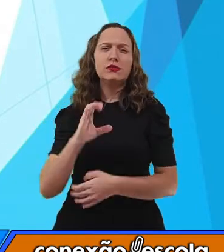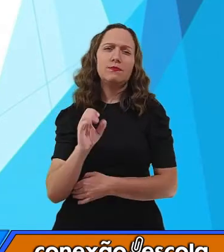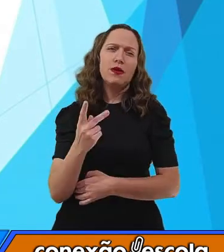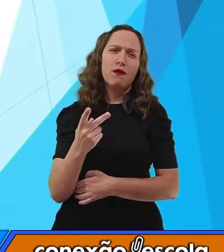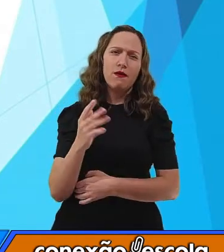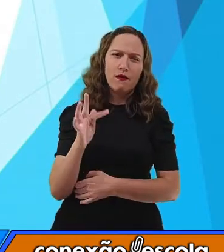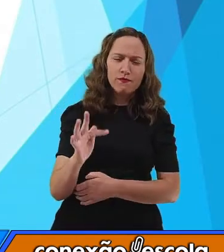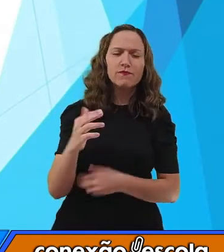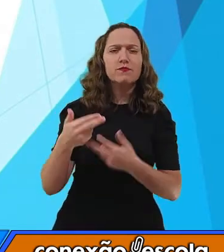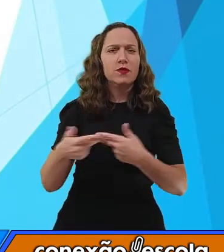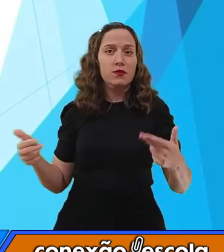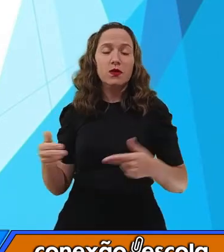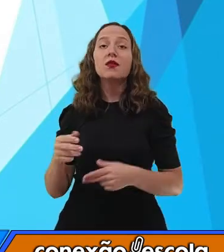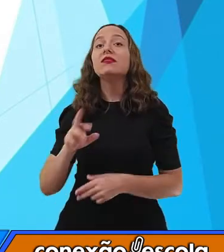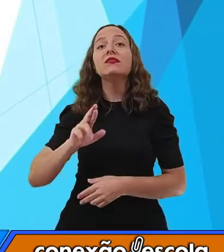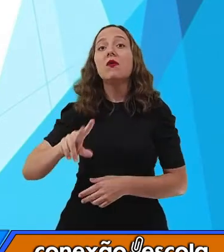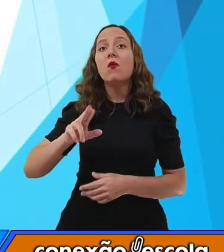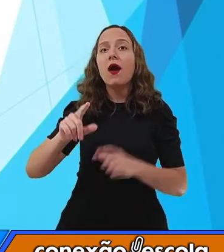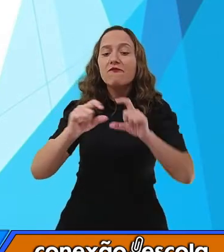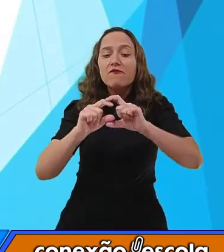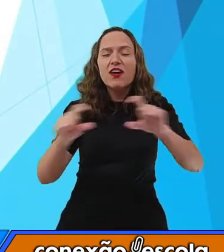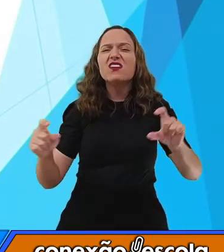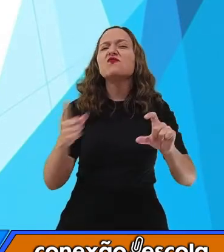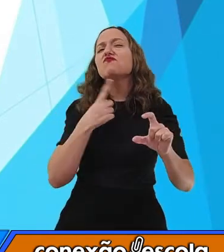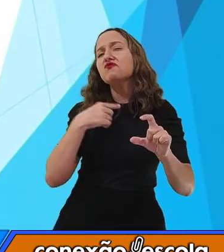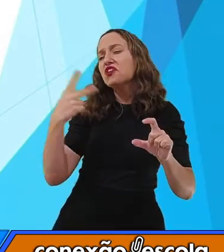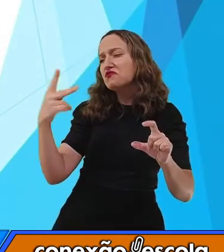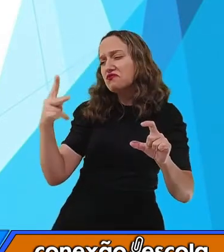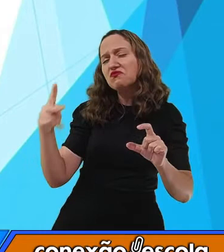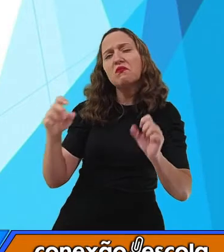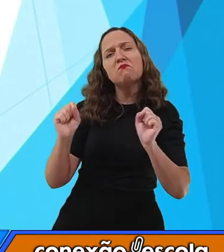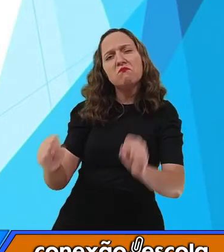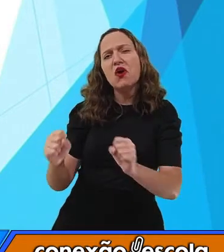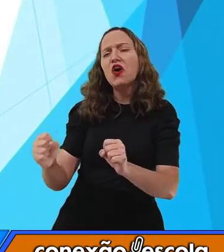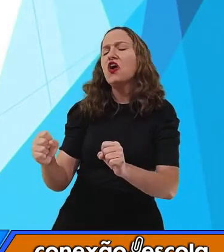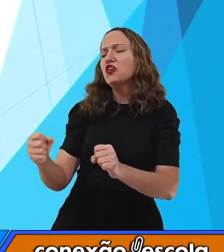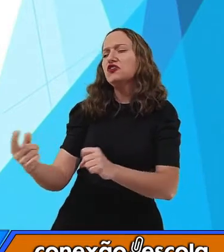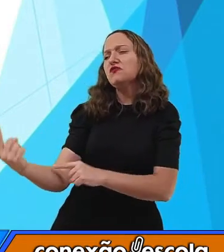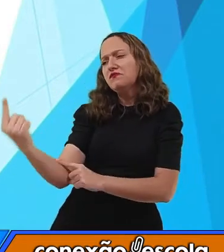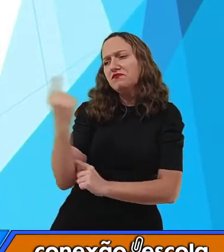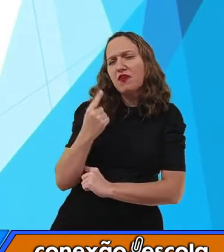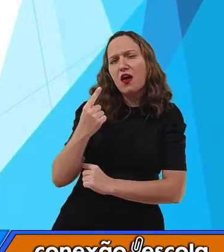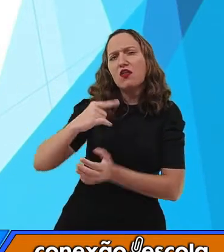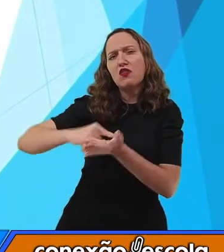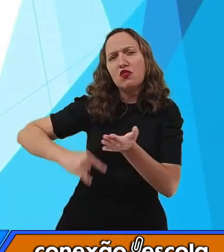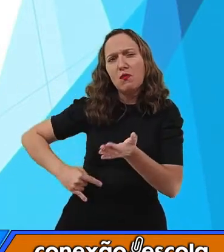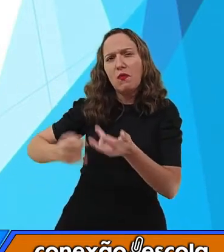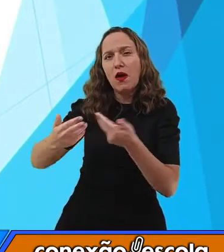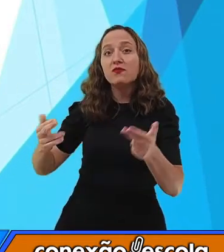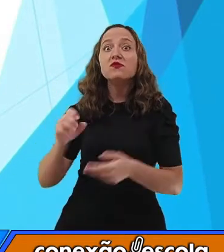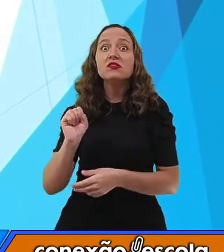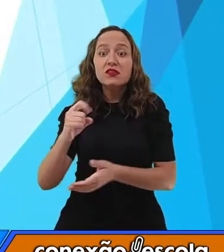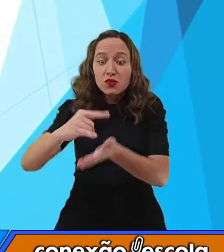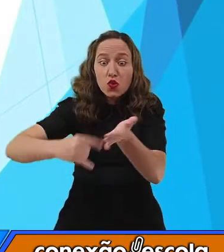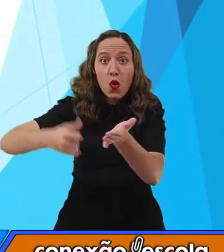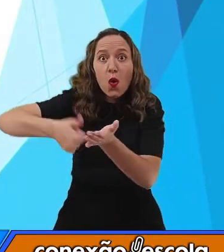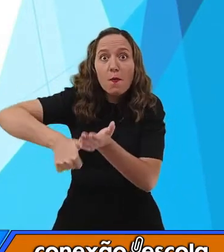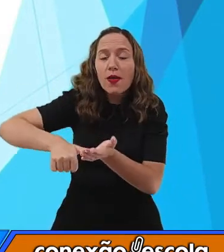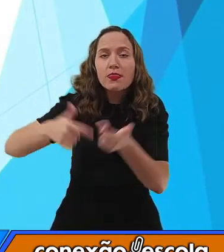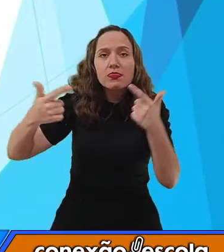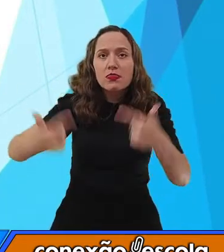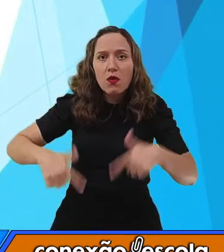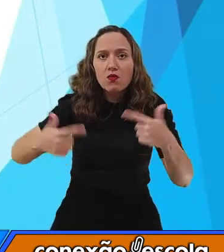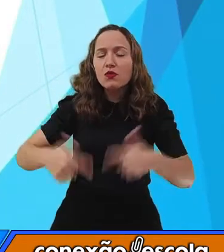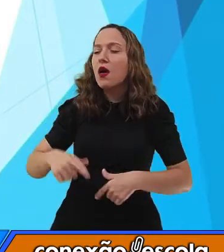se vocês quiserem, né? Vocês vão com documento? Não. Se não for com documento, não dá para ser